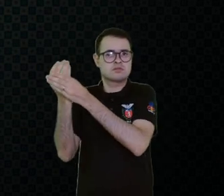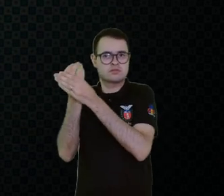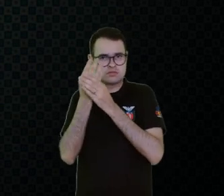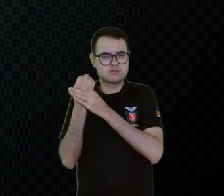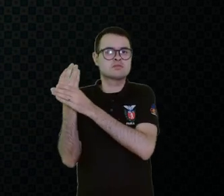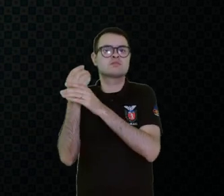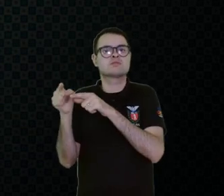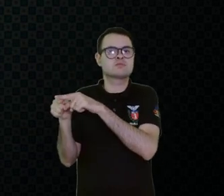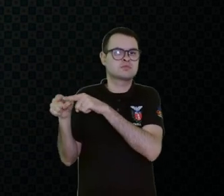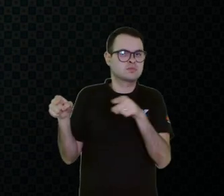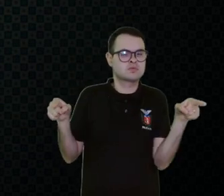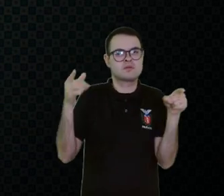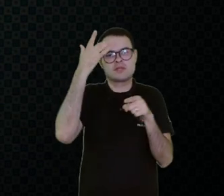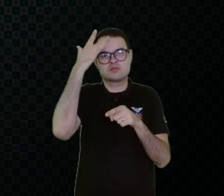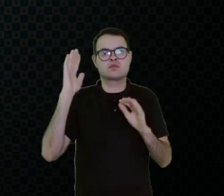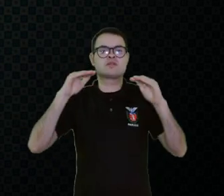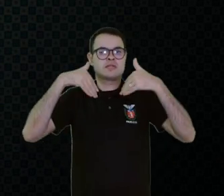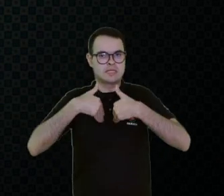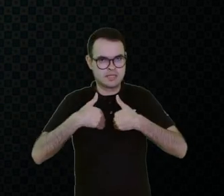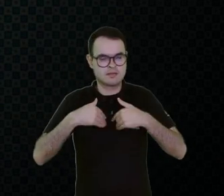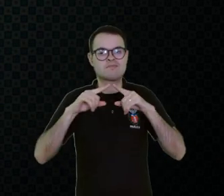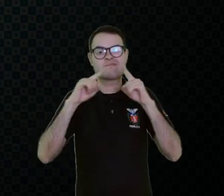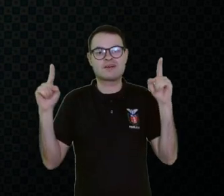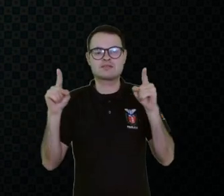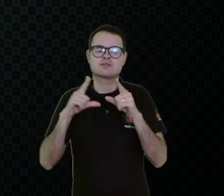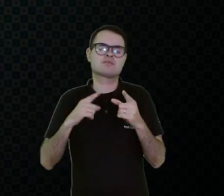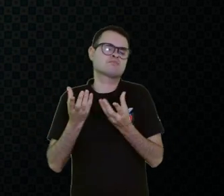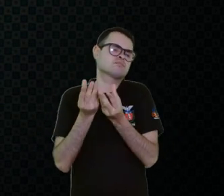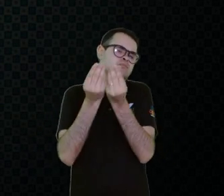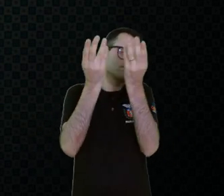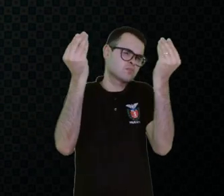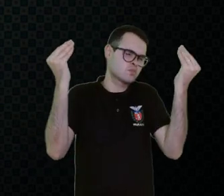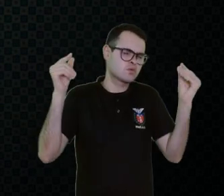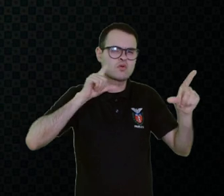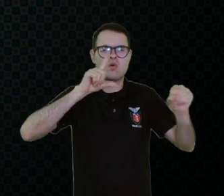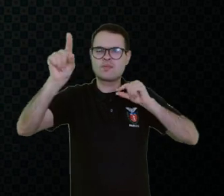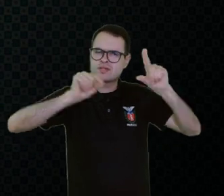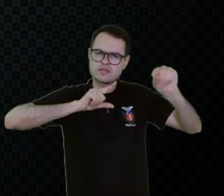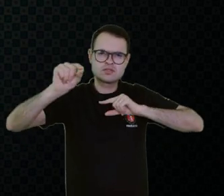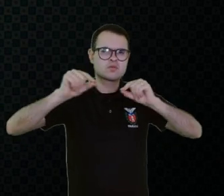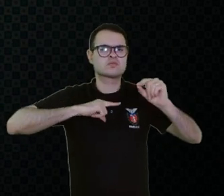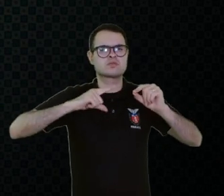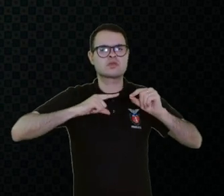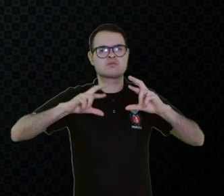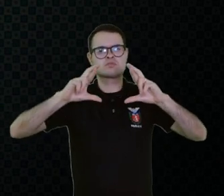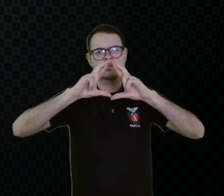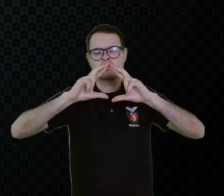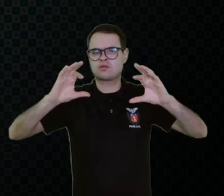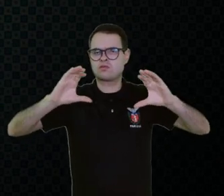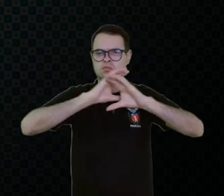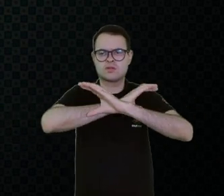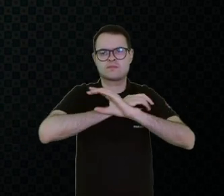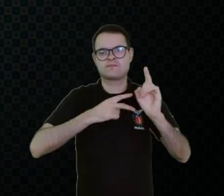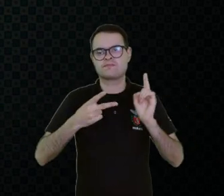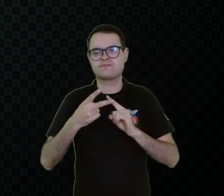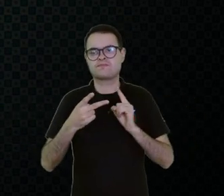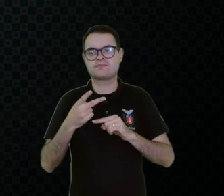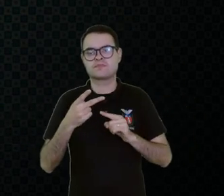pessoas com TEA, mas ele tem muita opção, ele tem um drive muito completo. A gente tem do